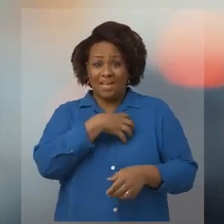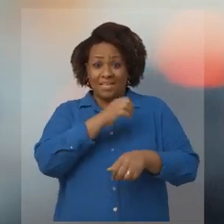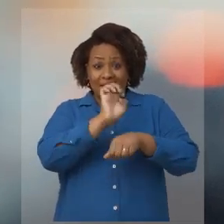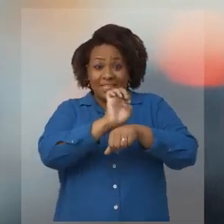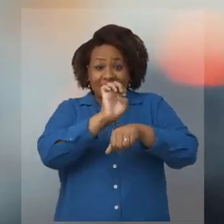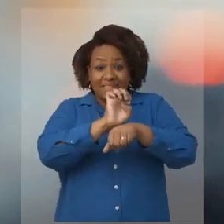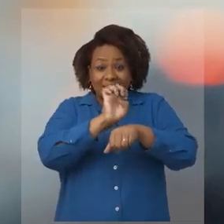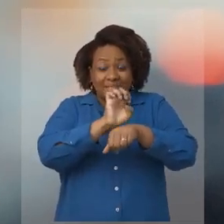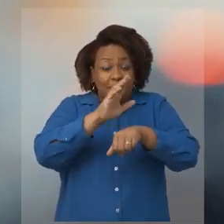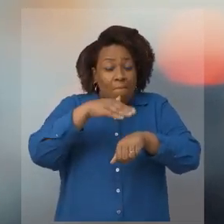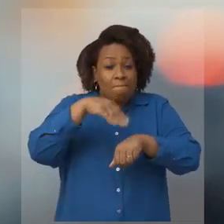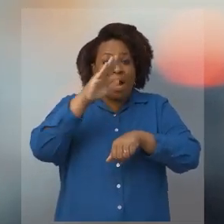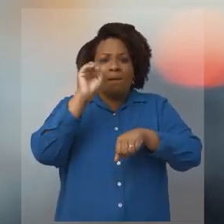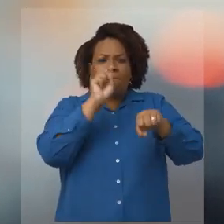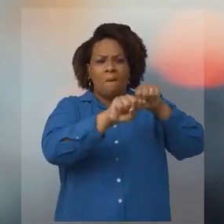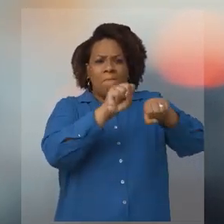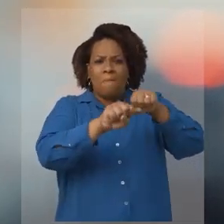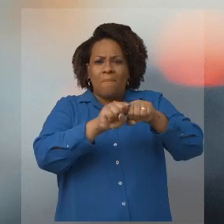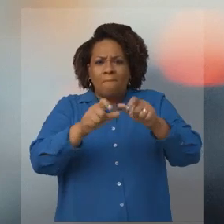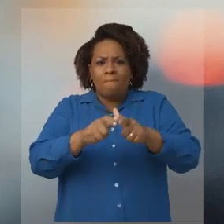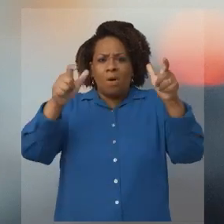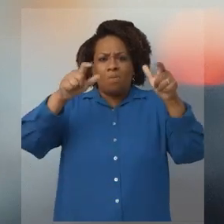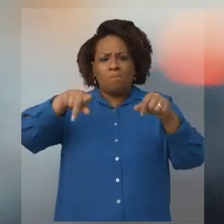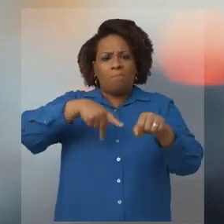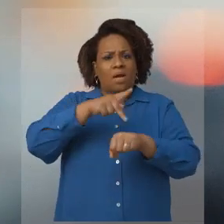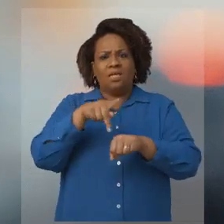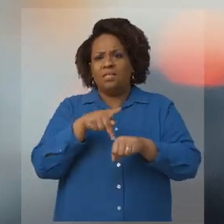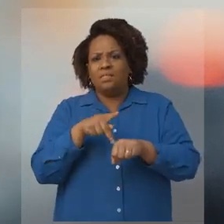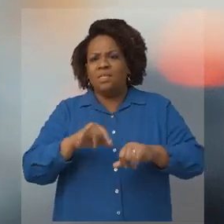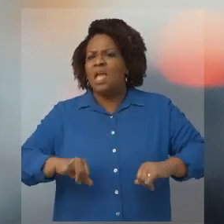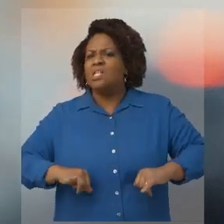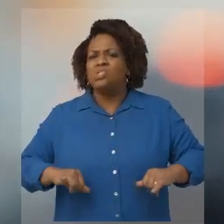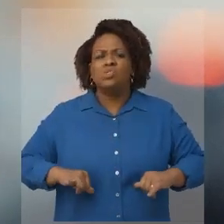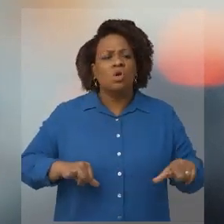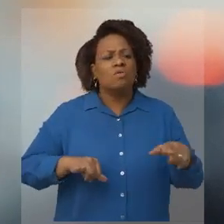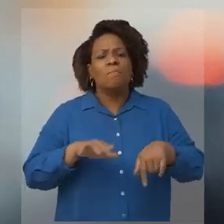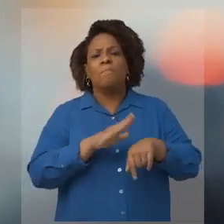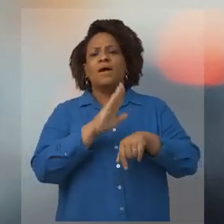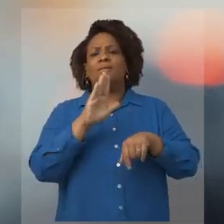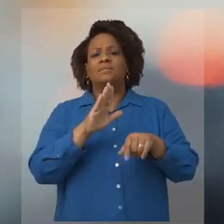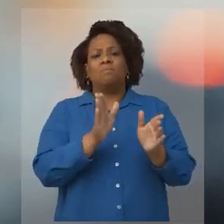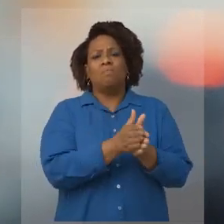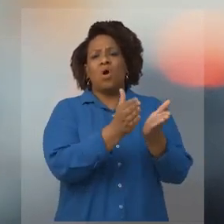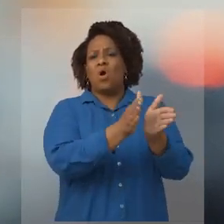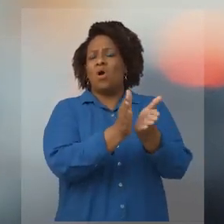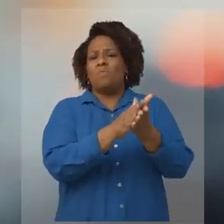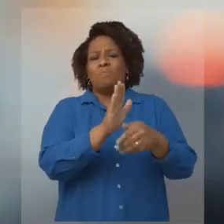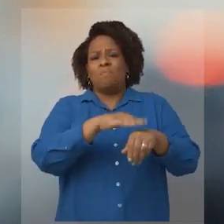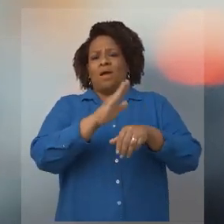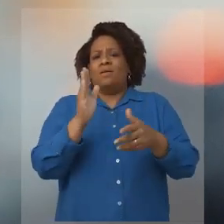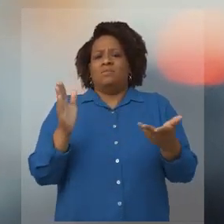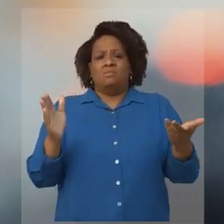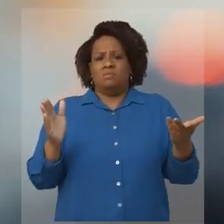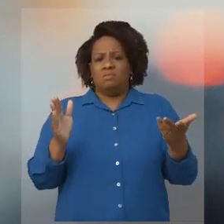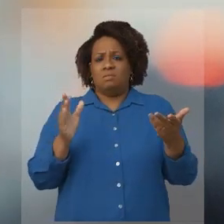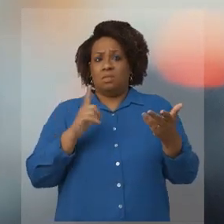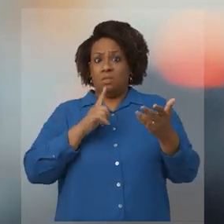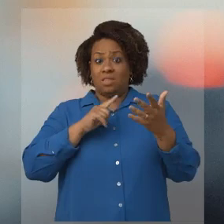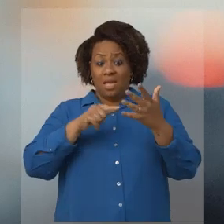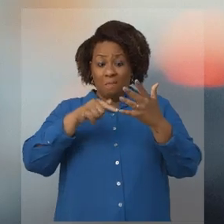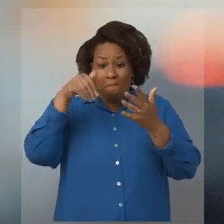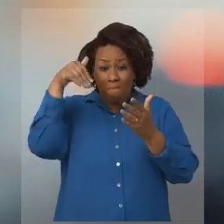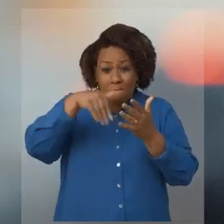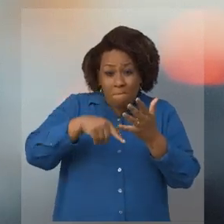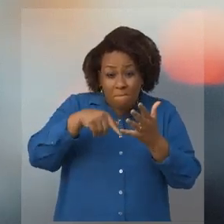país com o maior número de homicídios. E quem mais sofre com isso? Os mais pobres. A Bahia só perde para o